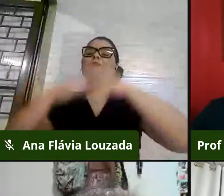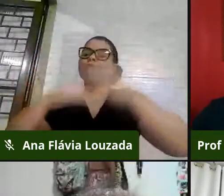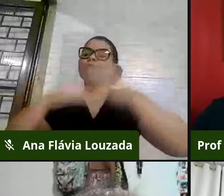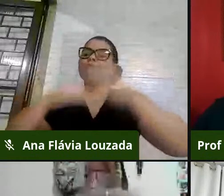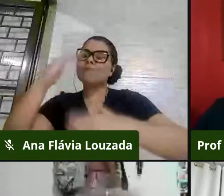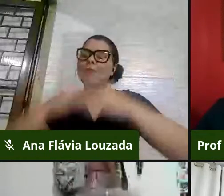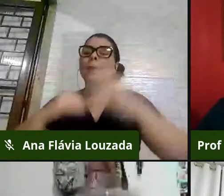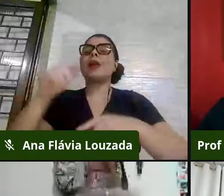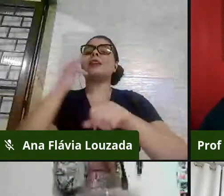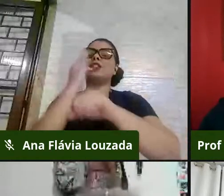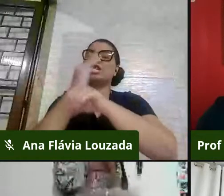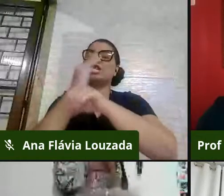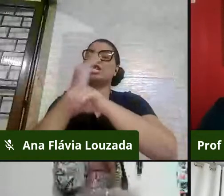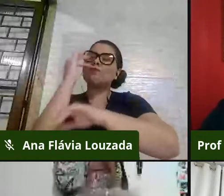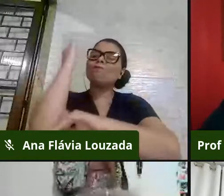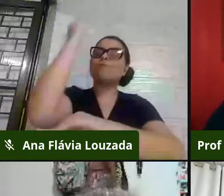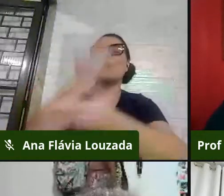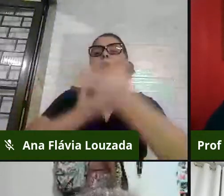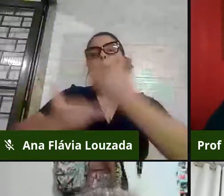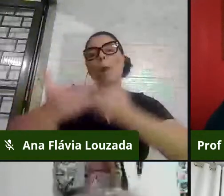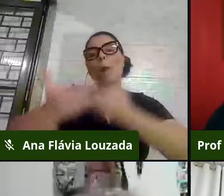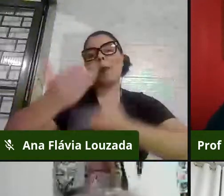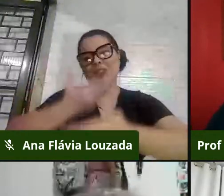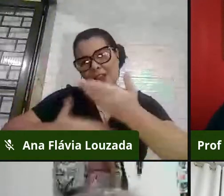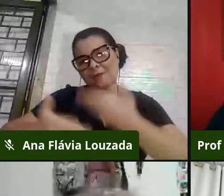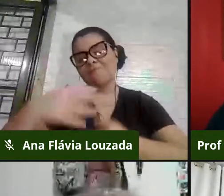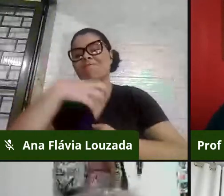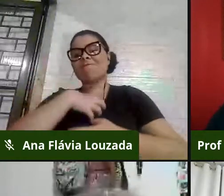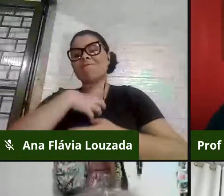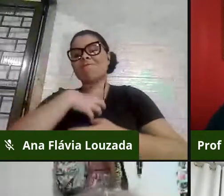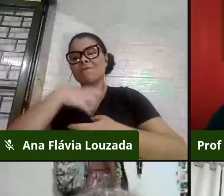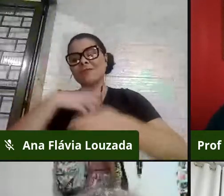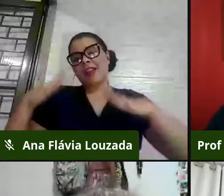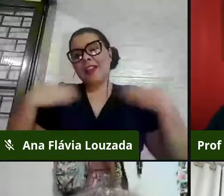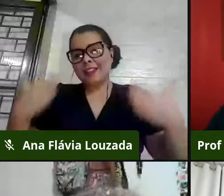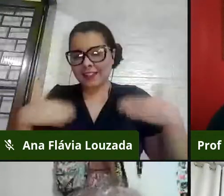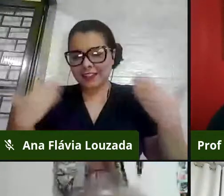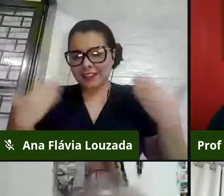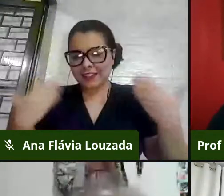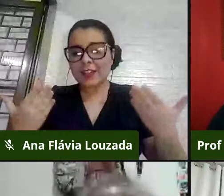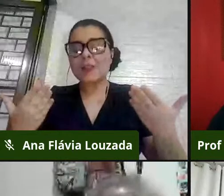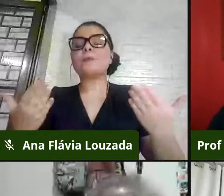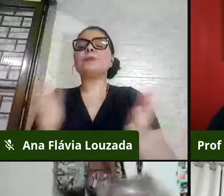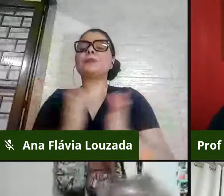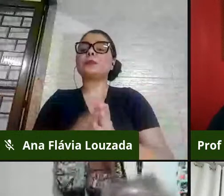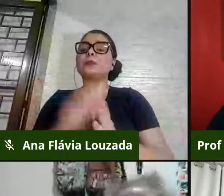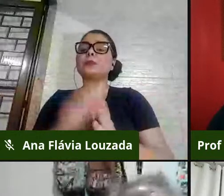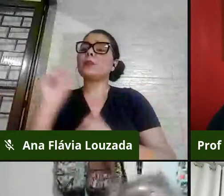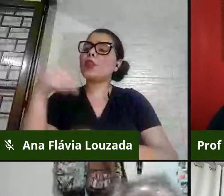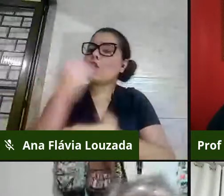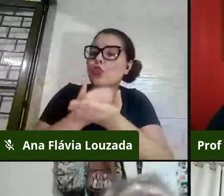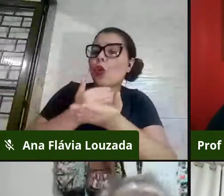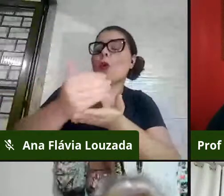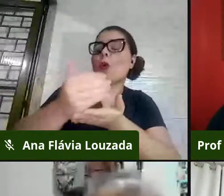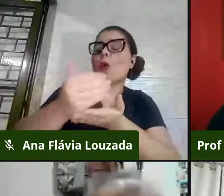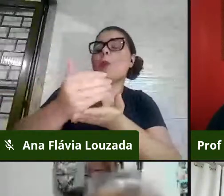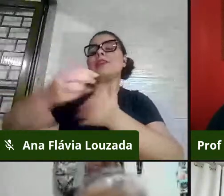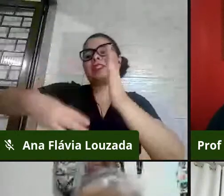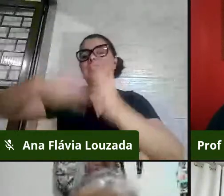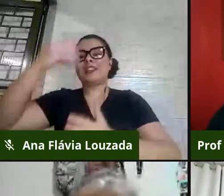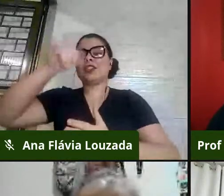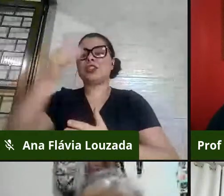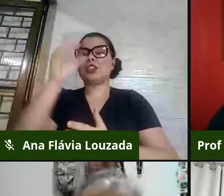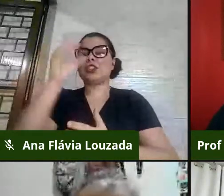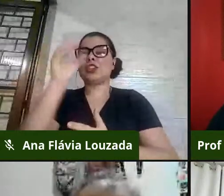Compartilhadas. É com muita alegria, através da Secretaria Municipal de Educação, que nós iniciamos essa terceira jornada.